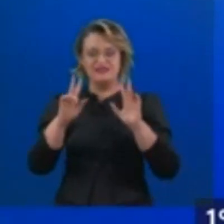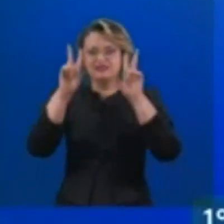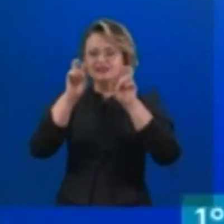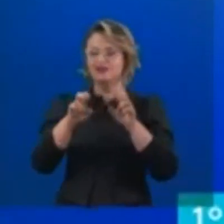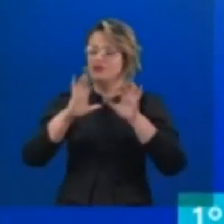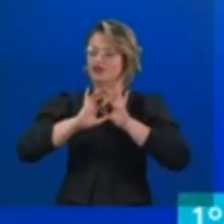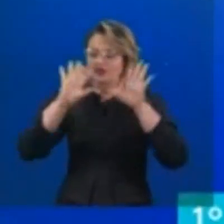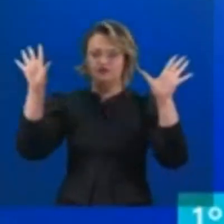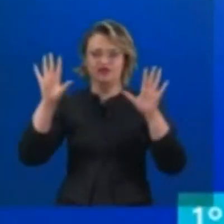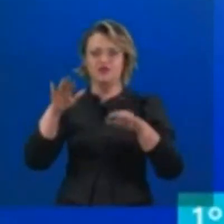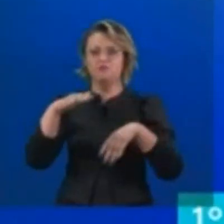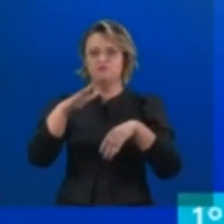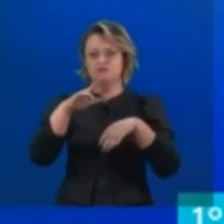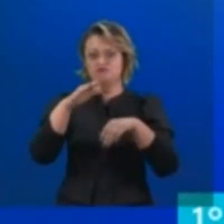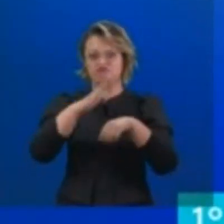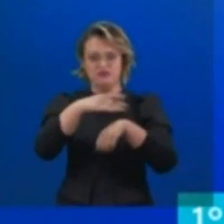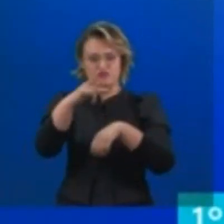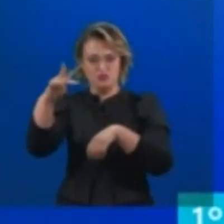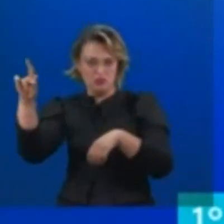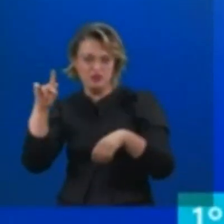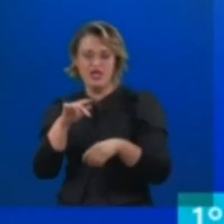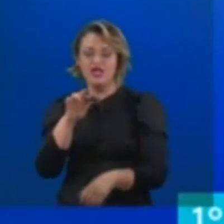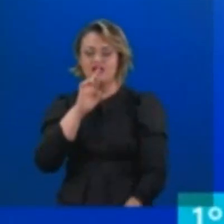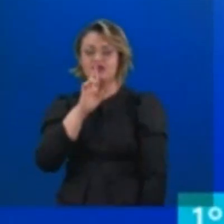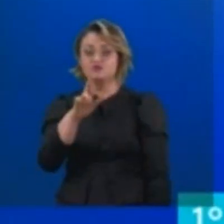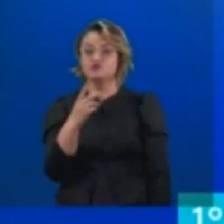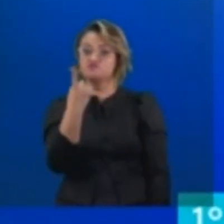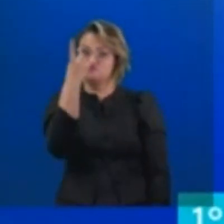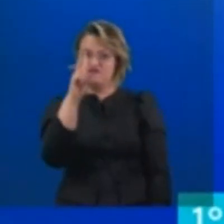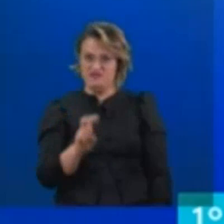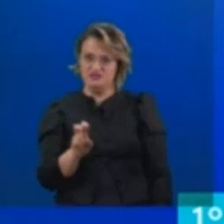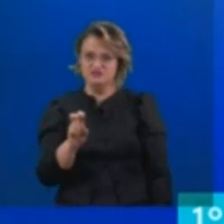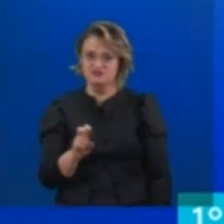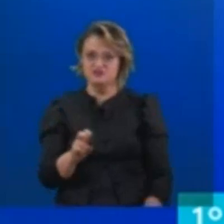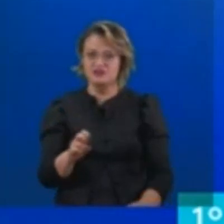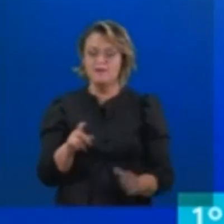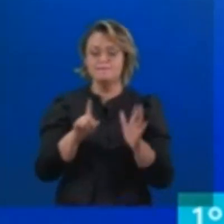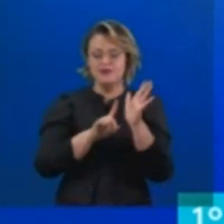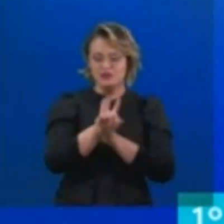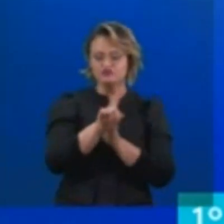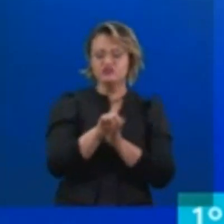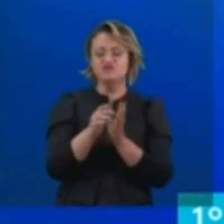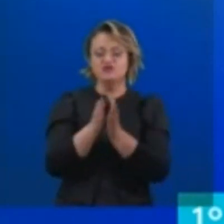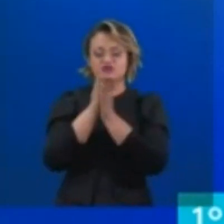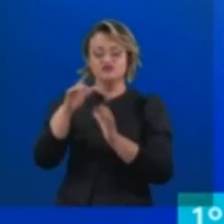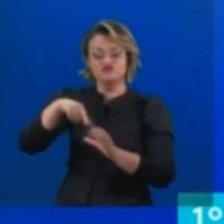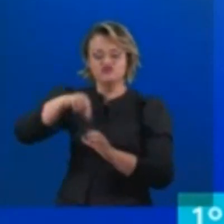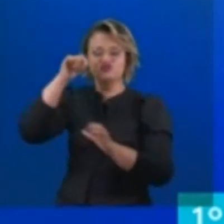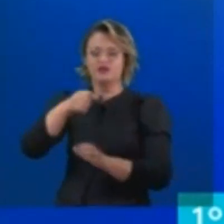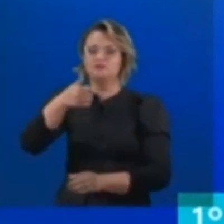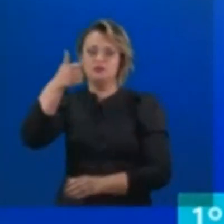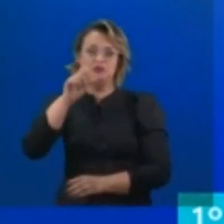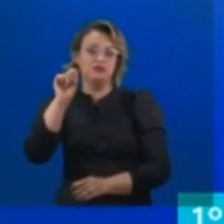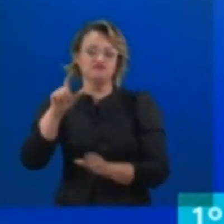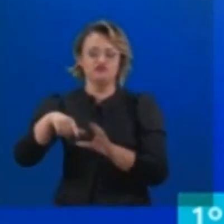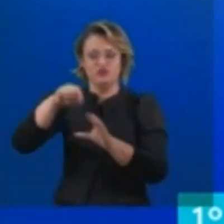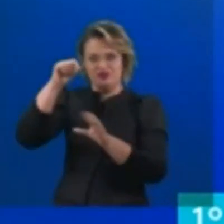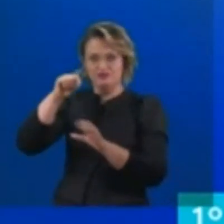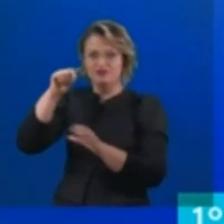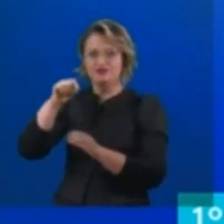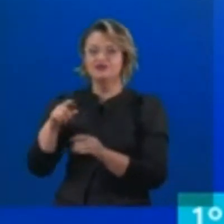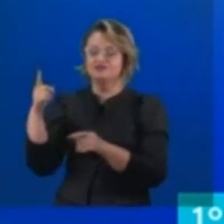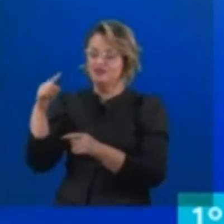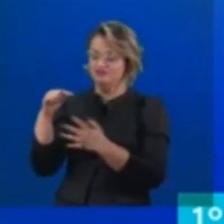é livre e cada candidato responde uma vez. A ordem de quem pergunta foi decidida em sorteio, com a presença das